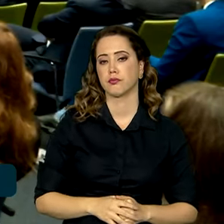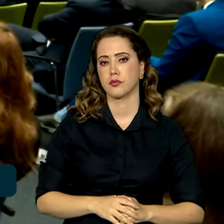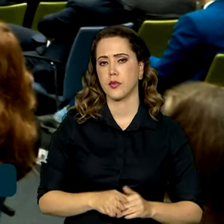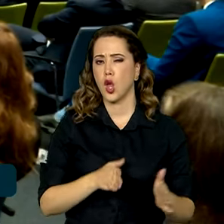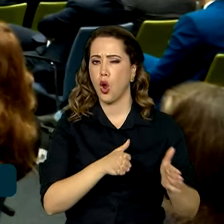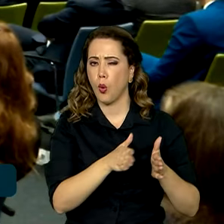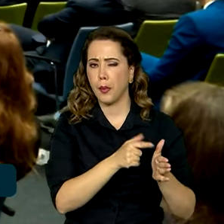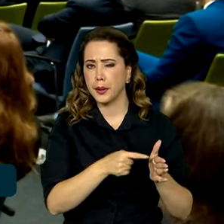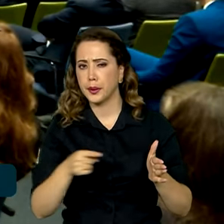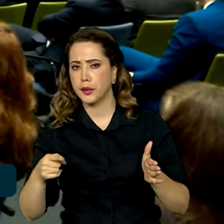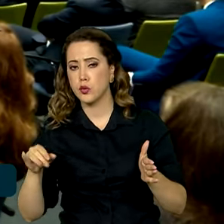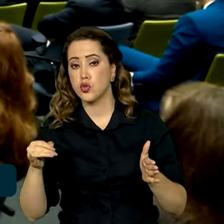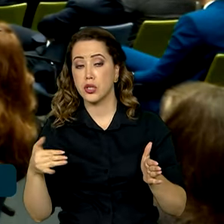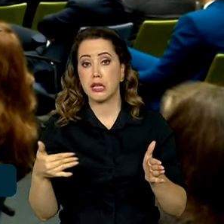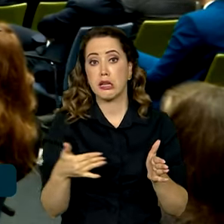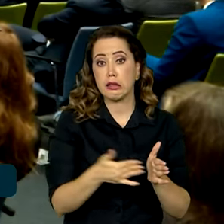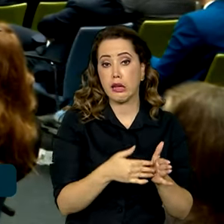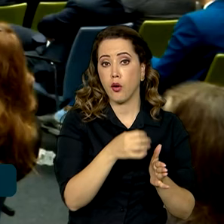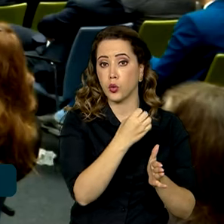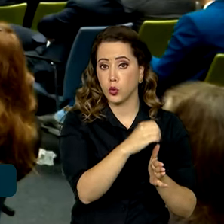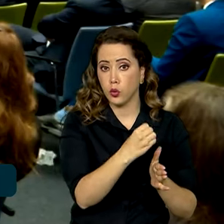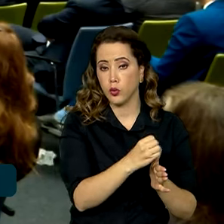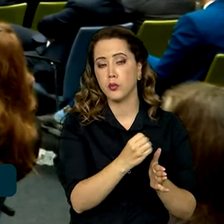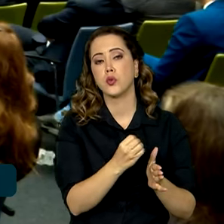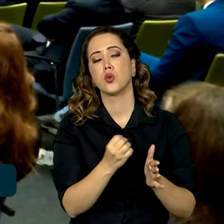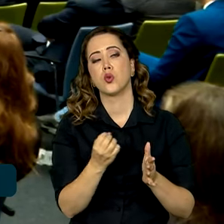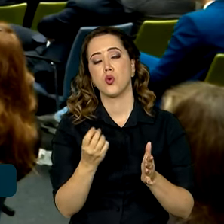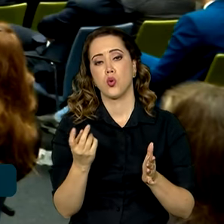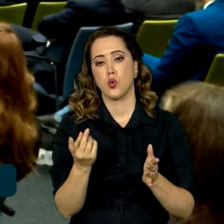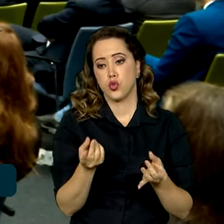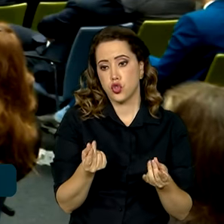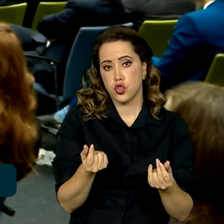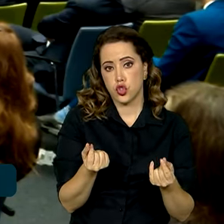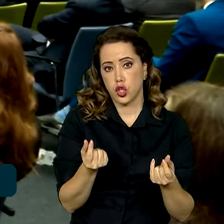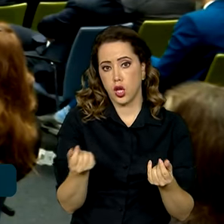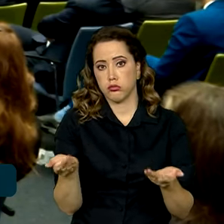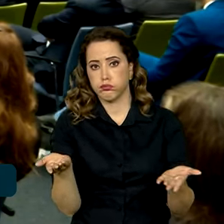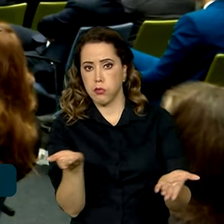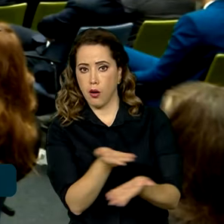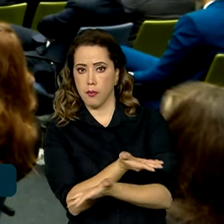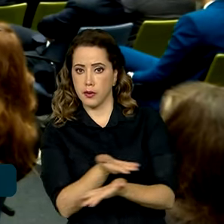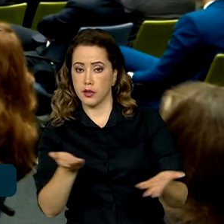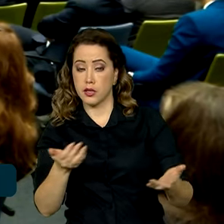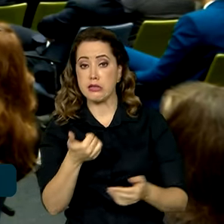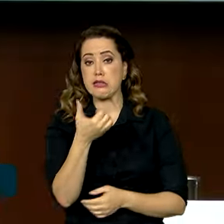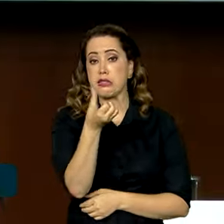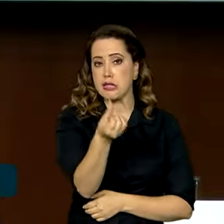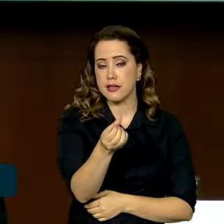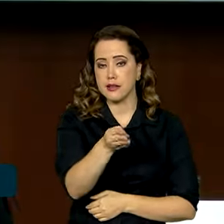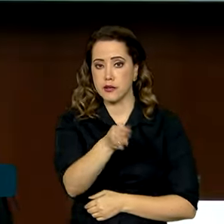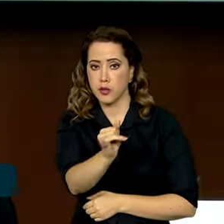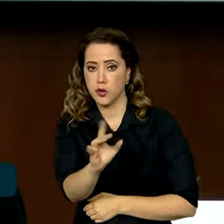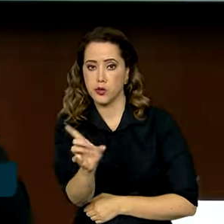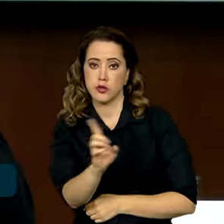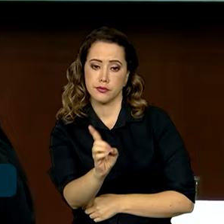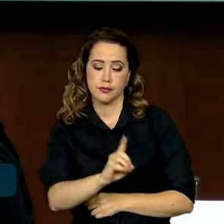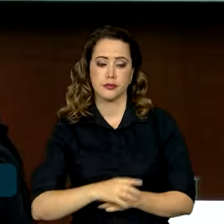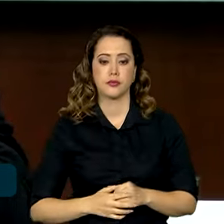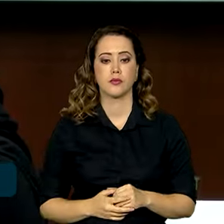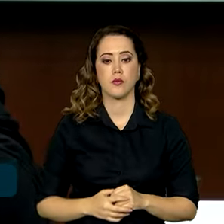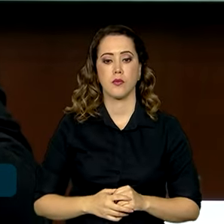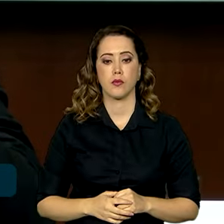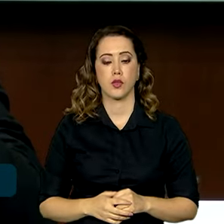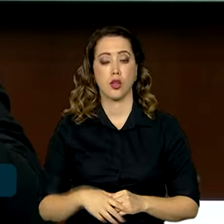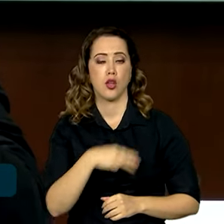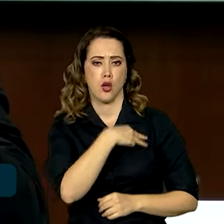janeiro e outubro deste ano, o comércio bilateral foi de quase 16 bilhões de dólares. O ministro da Casa